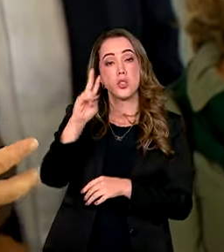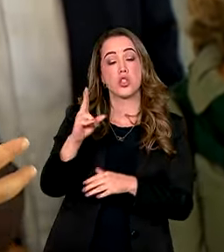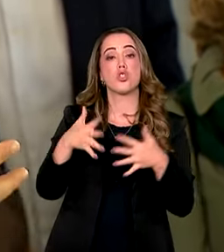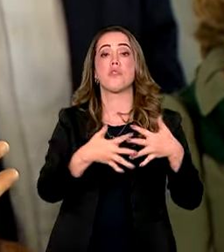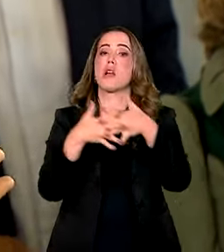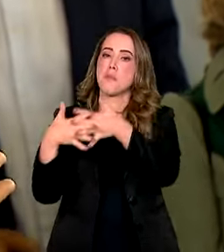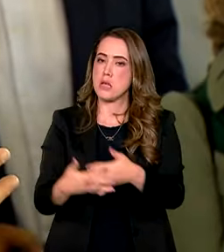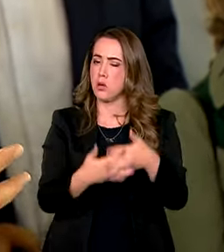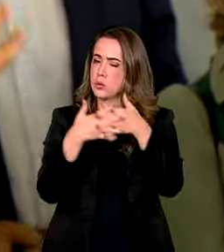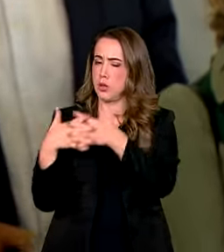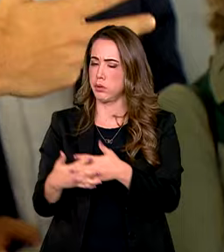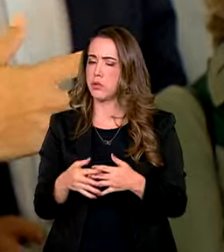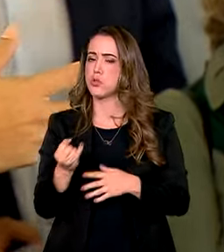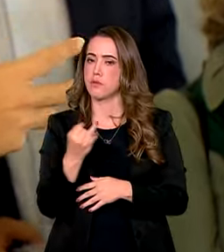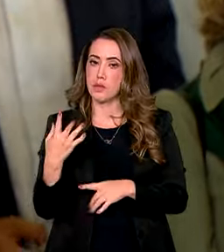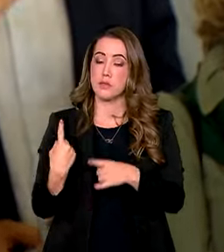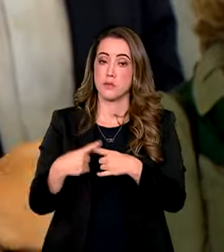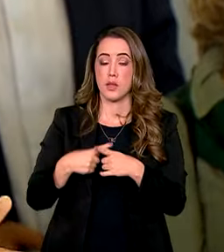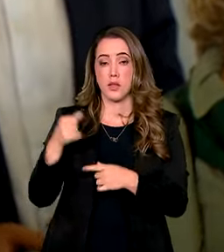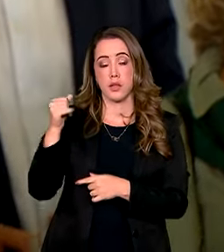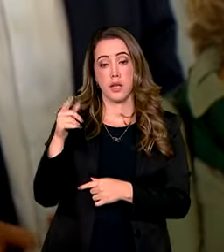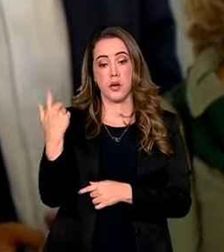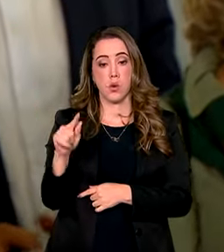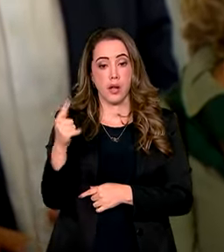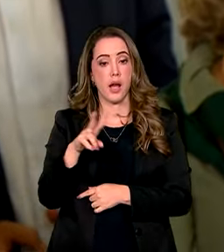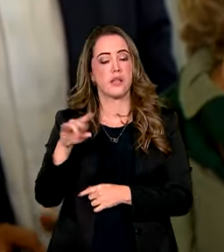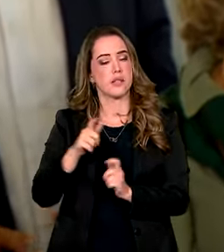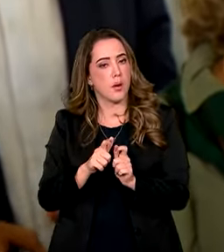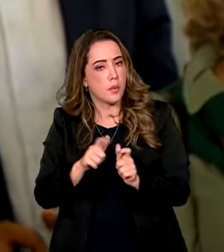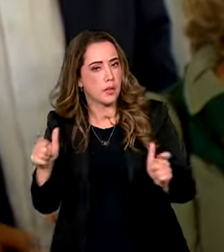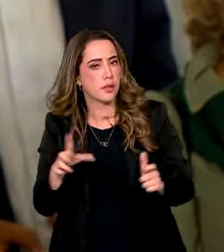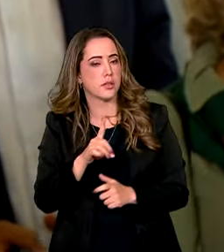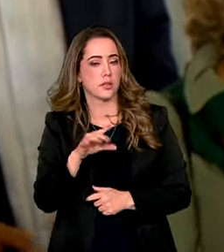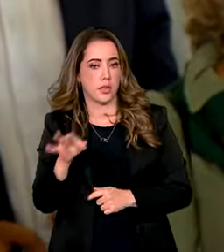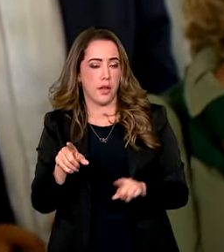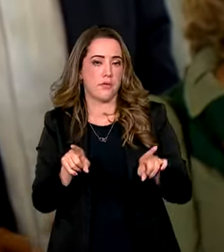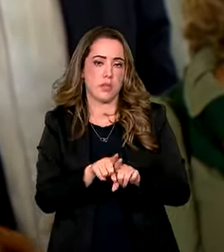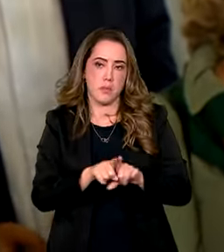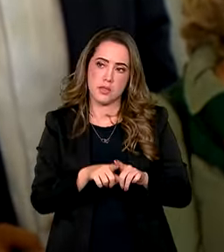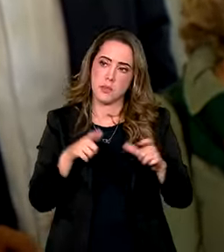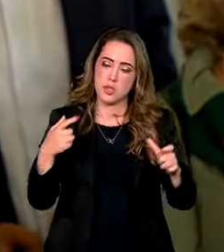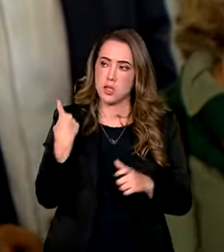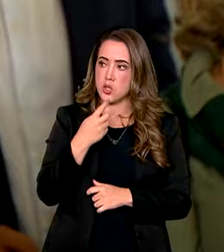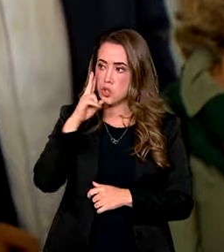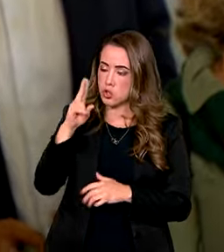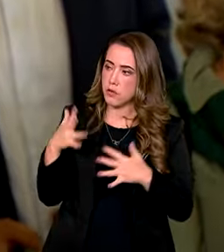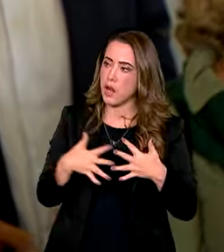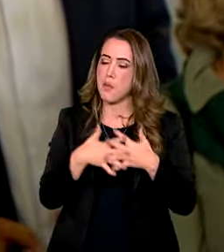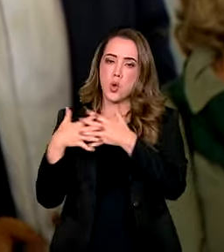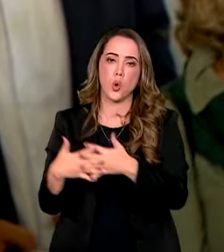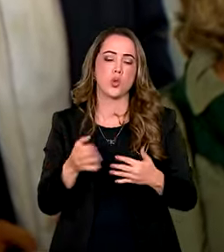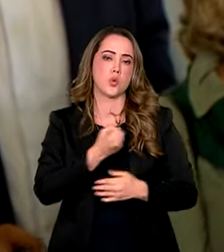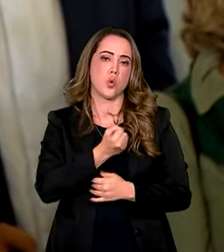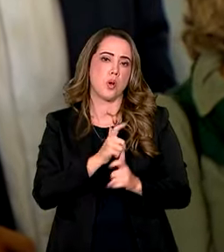o desenvolvimento econômico do Brasil Central, de Goiás, do DF mesmo, uma série de caminhões por aqui, as pessoas